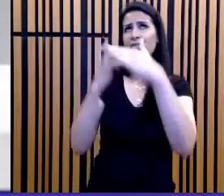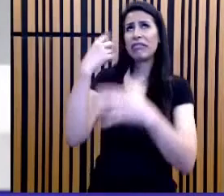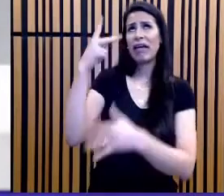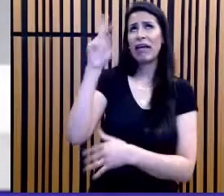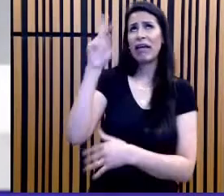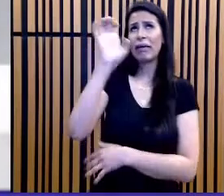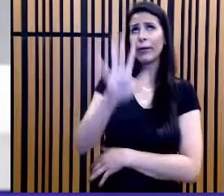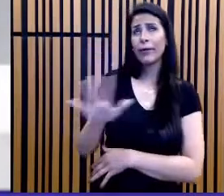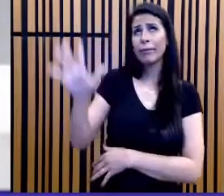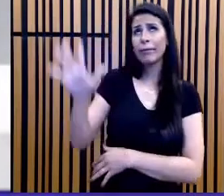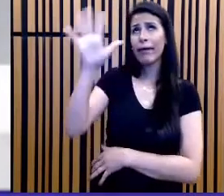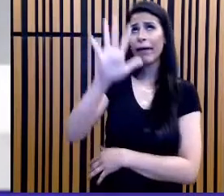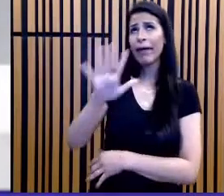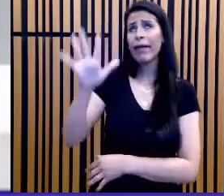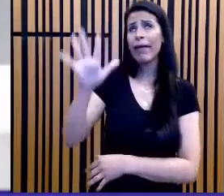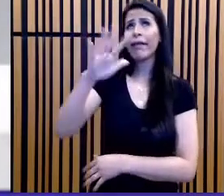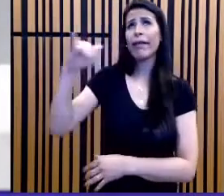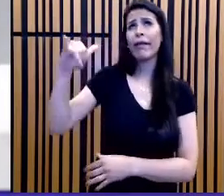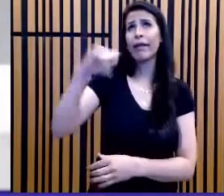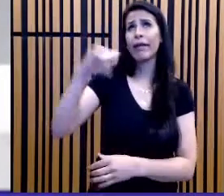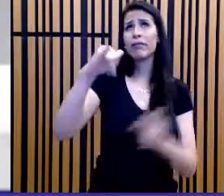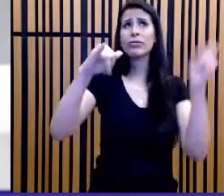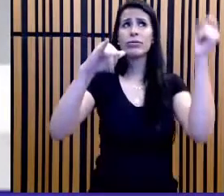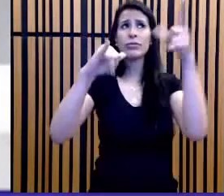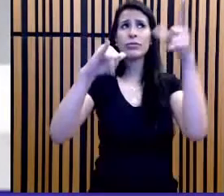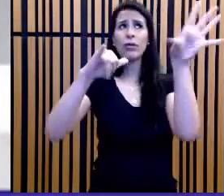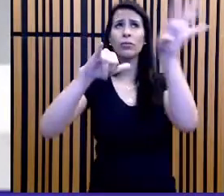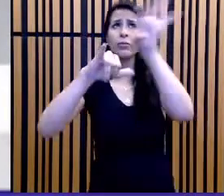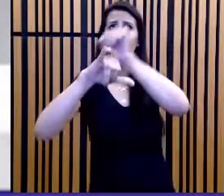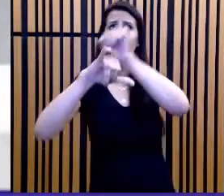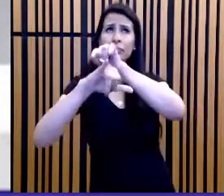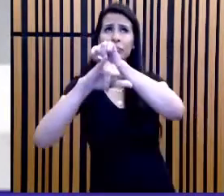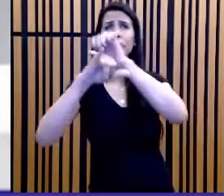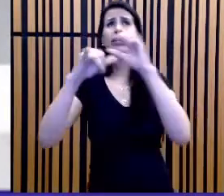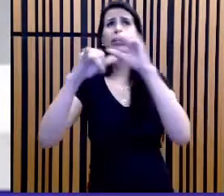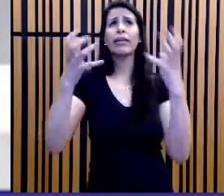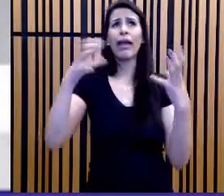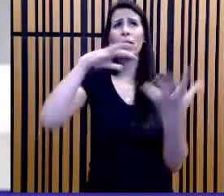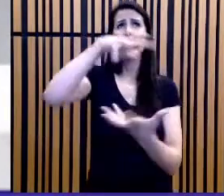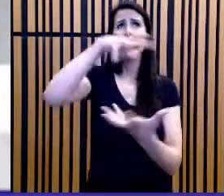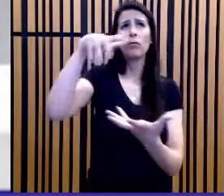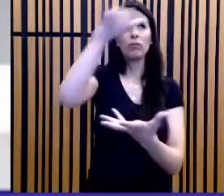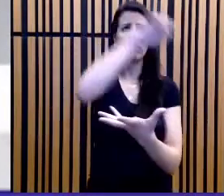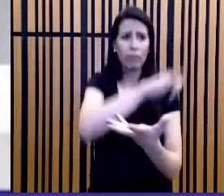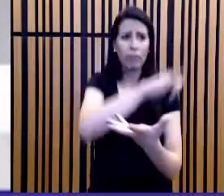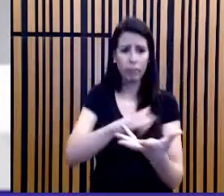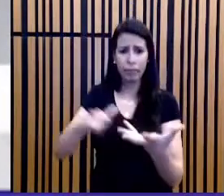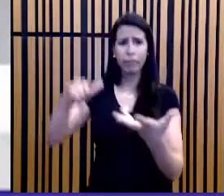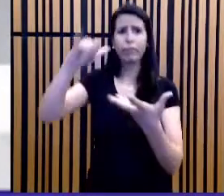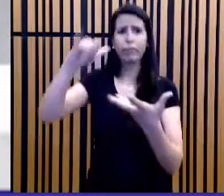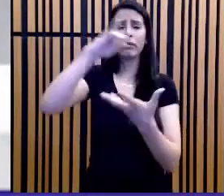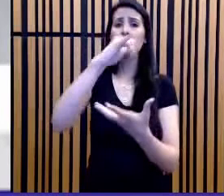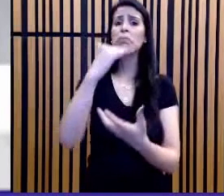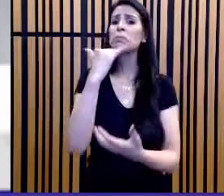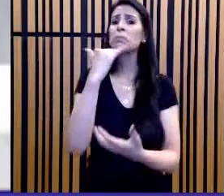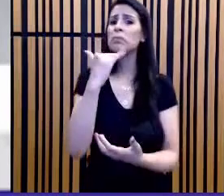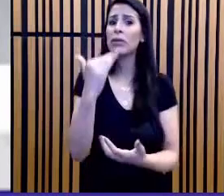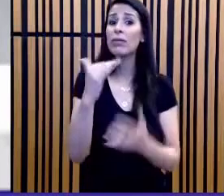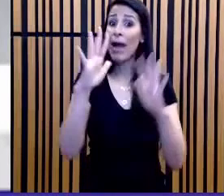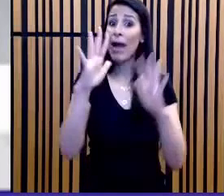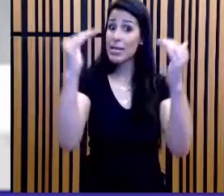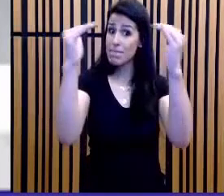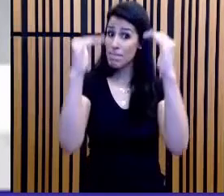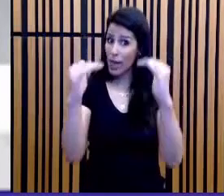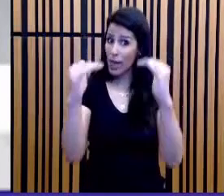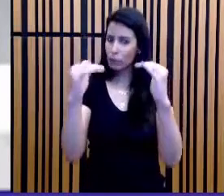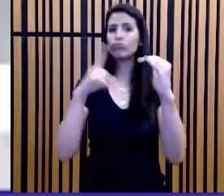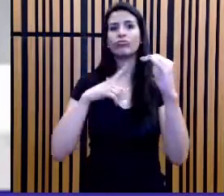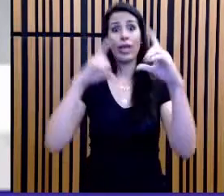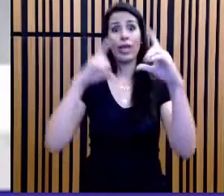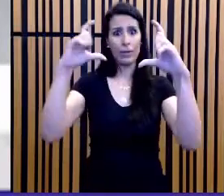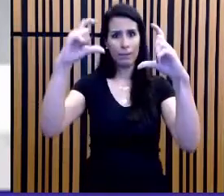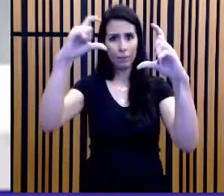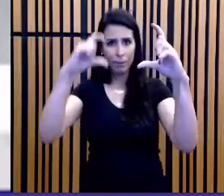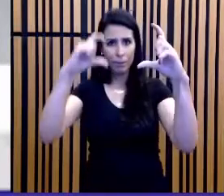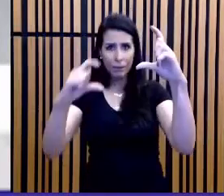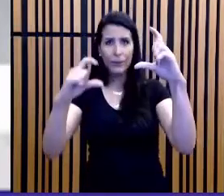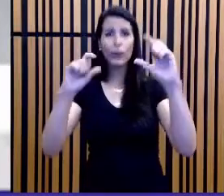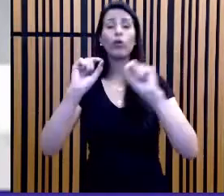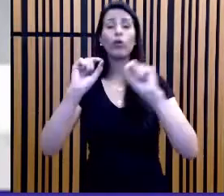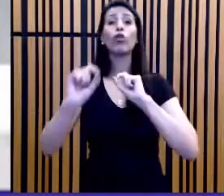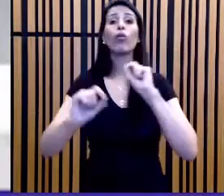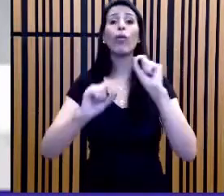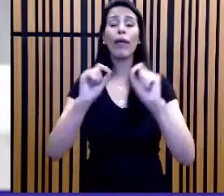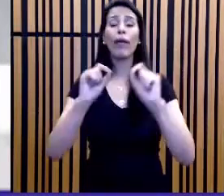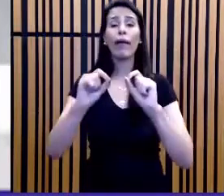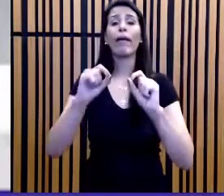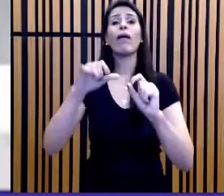volta ao mundo só com energia solar. Nada disso importa. Agora, partir daqui, tenho dados potencialmente relevantes. O avião solar tem comprimento,